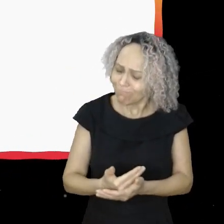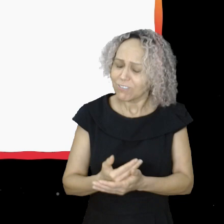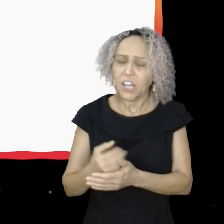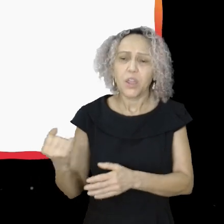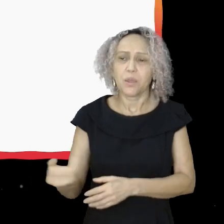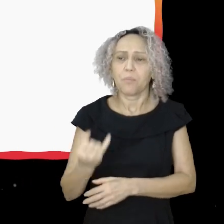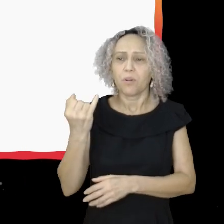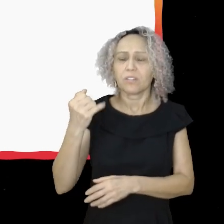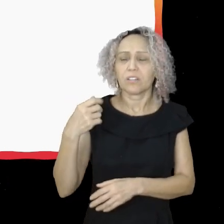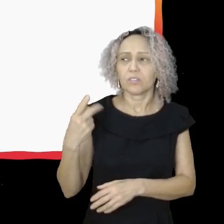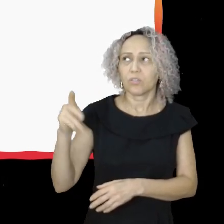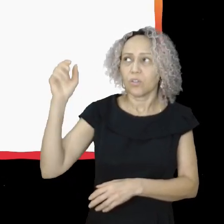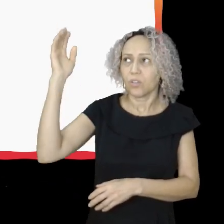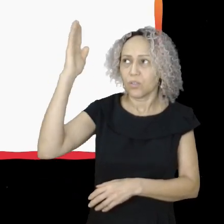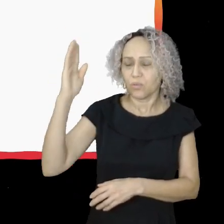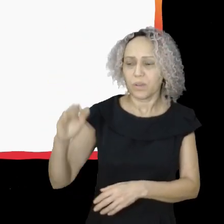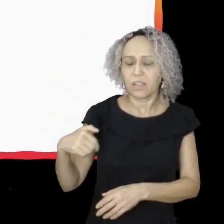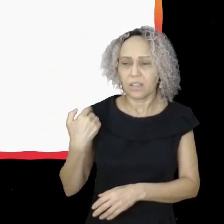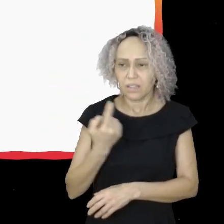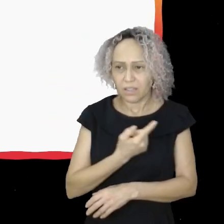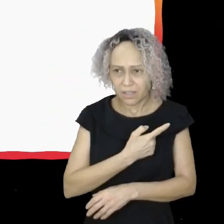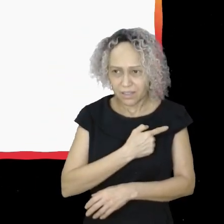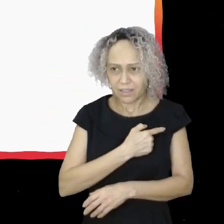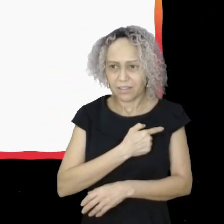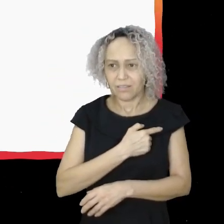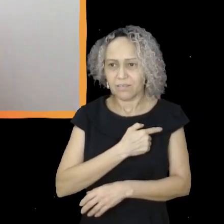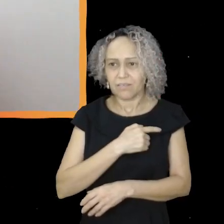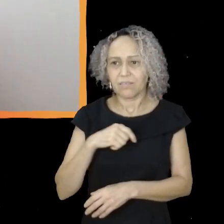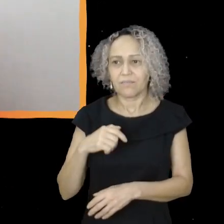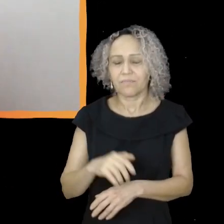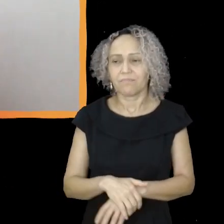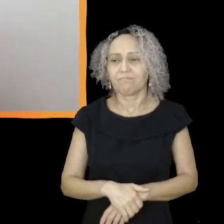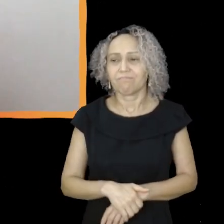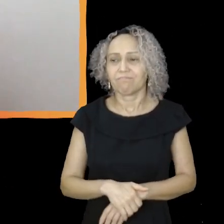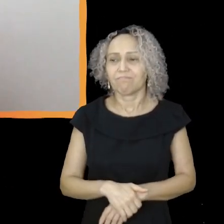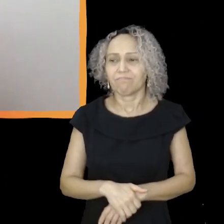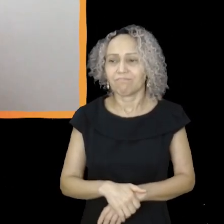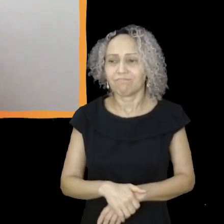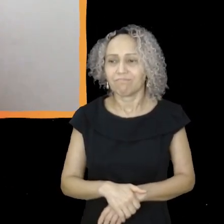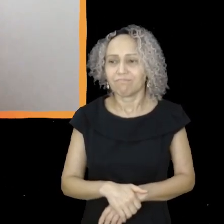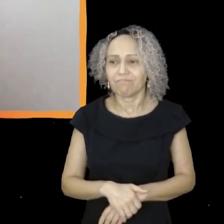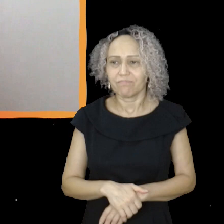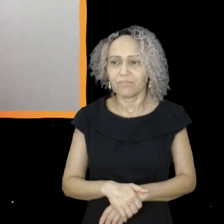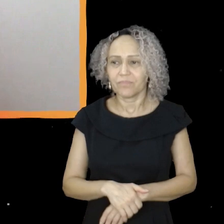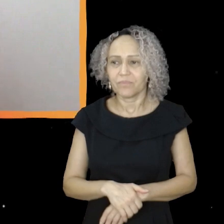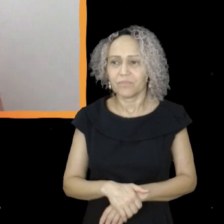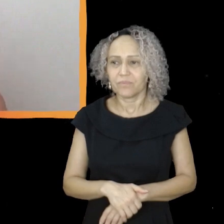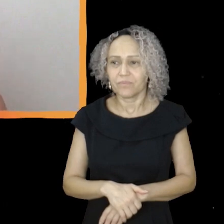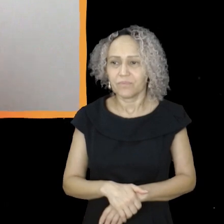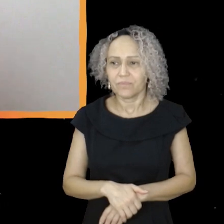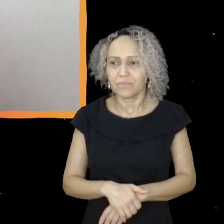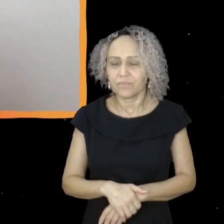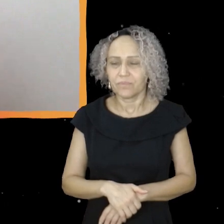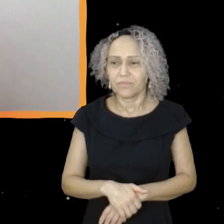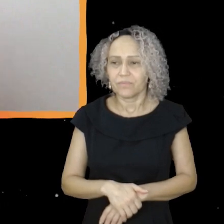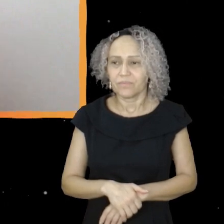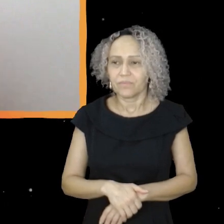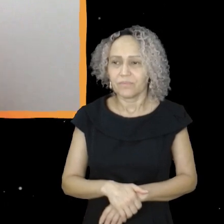crescer outra vez. E um emoji com as mãozinhas pra cima. Bofíssimo demais. E já estamos crescendo, né, Luiz?